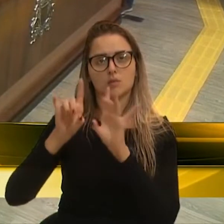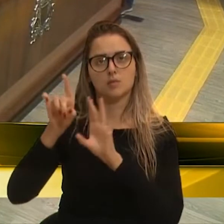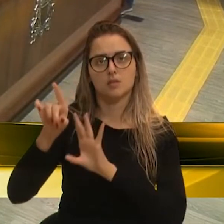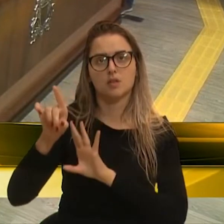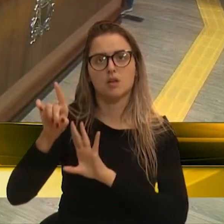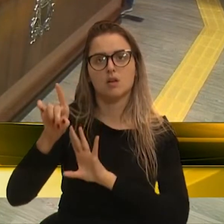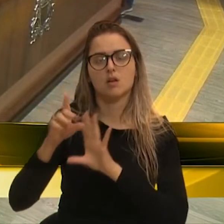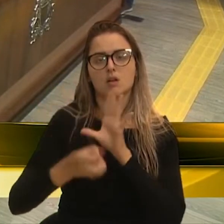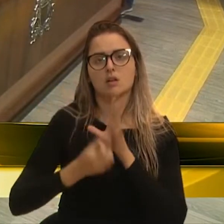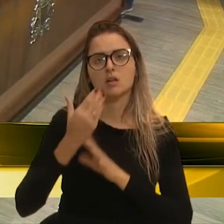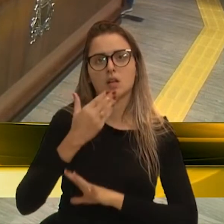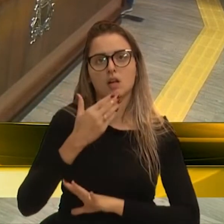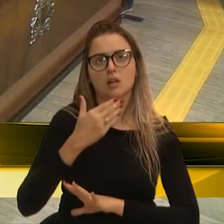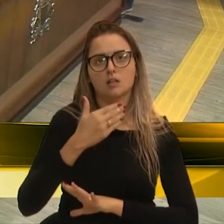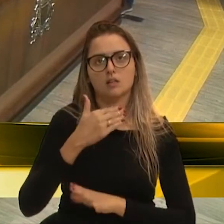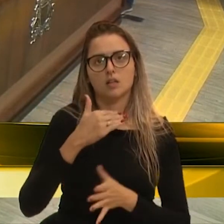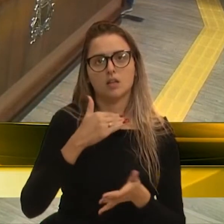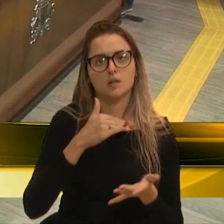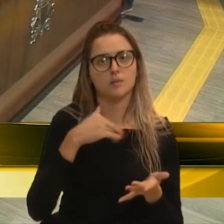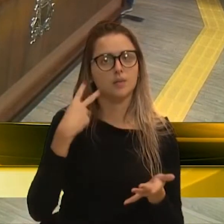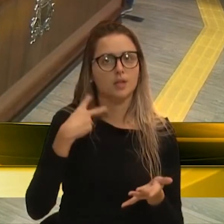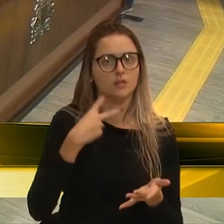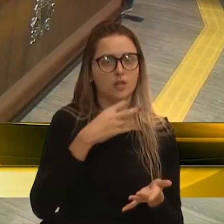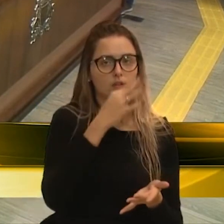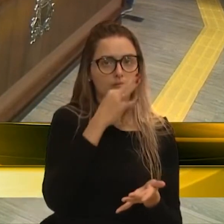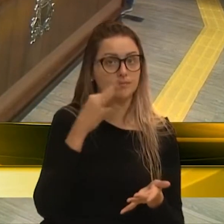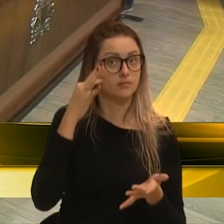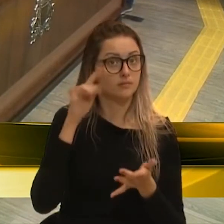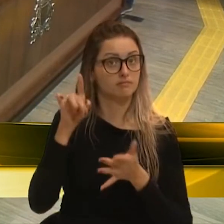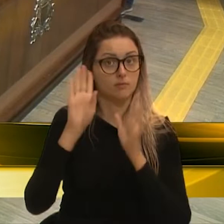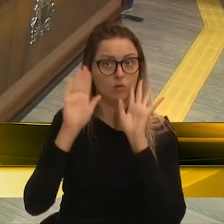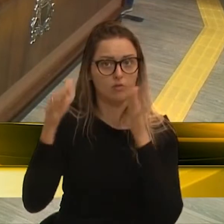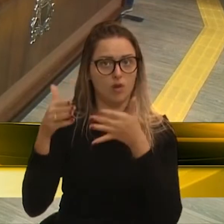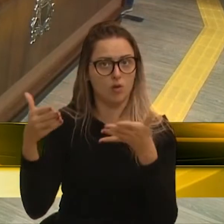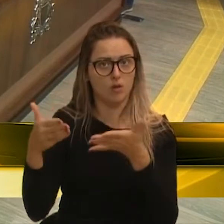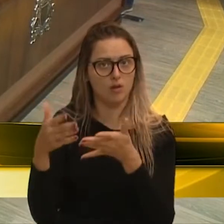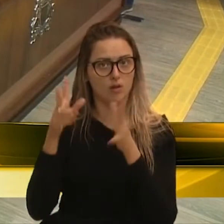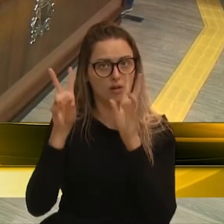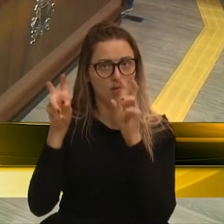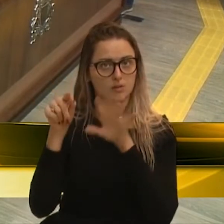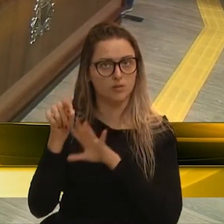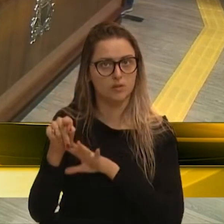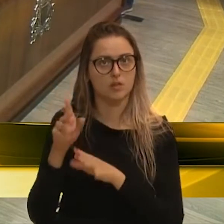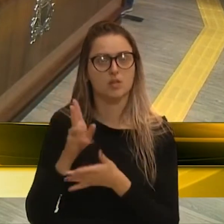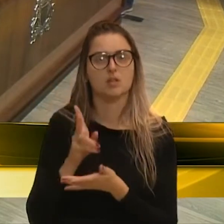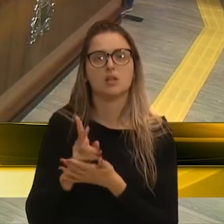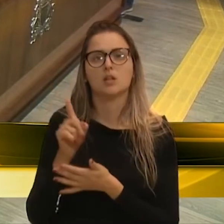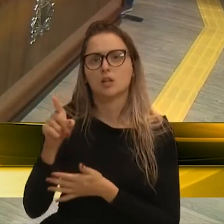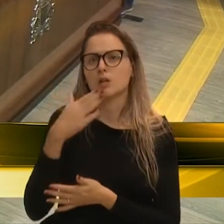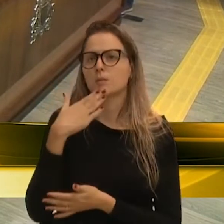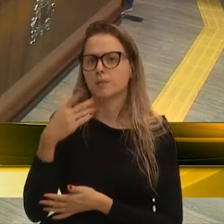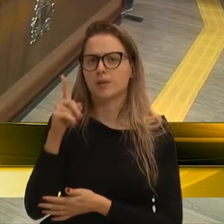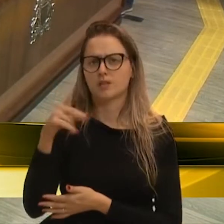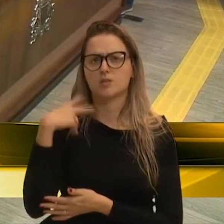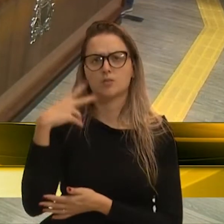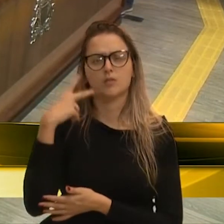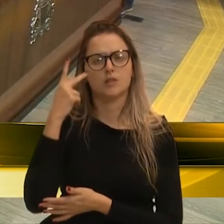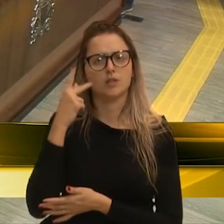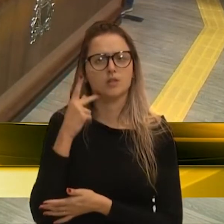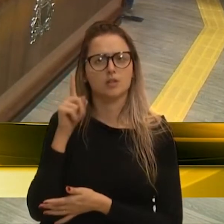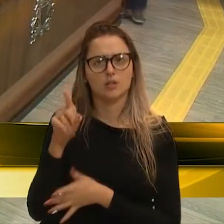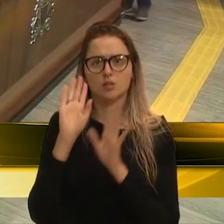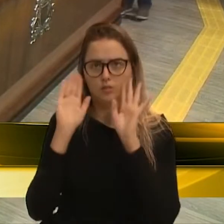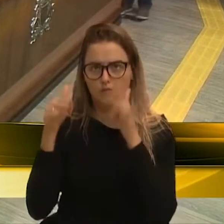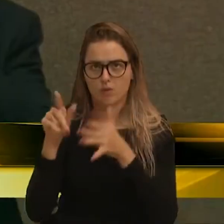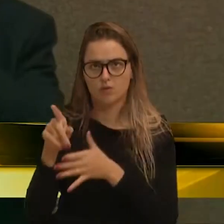Tatiana, então pediria que o vereador se ativesse a esse assunto. Procede, eu peço que o vereador Renato, você tenha o assunto.